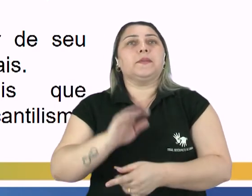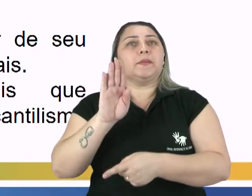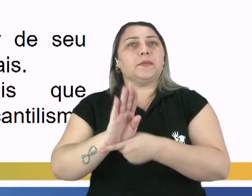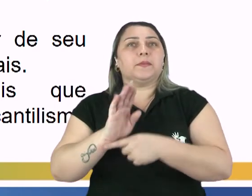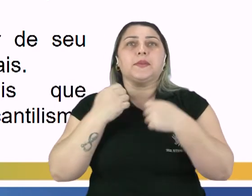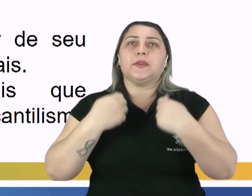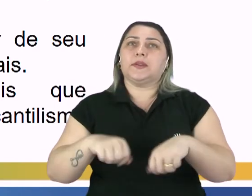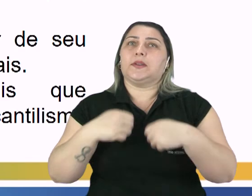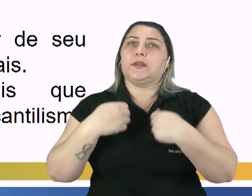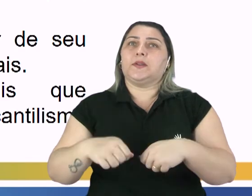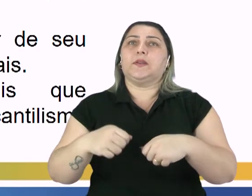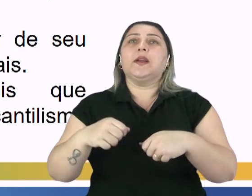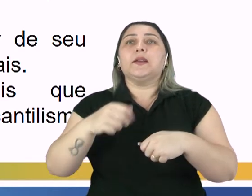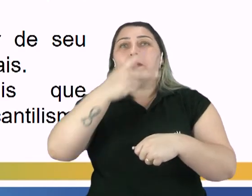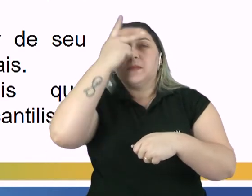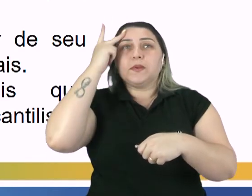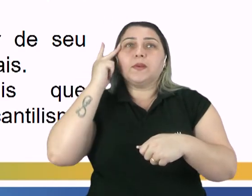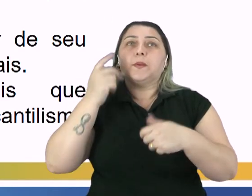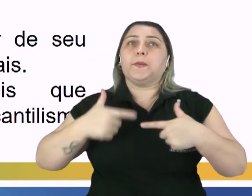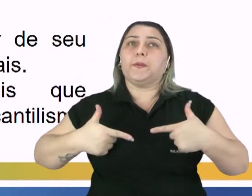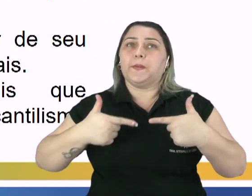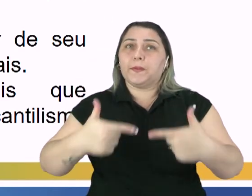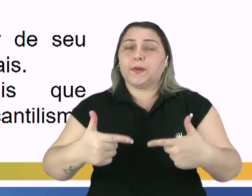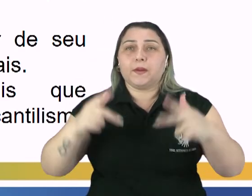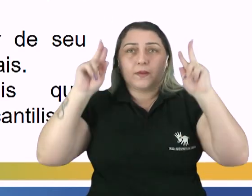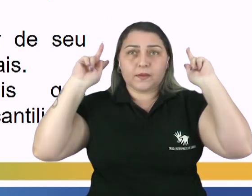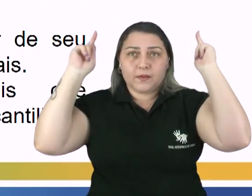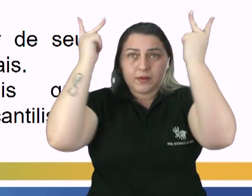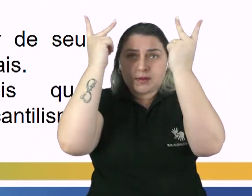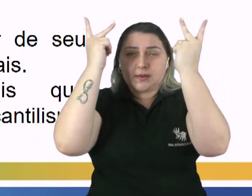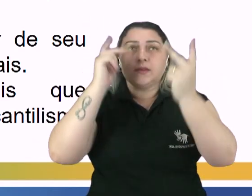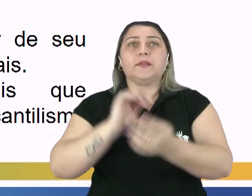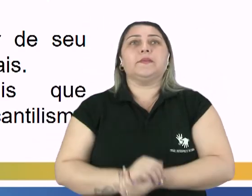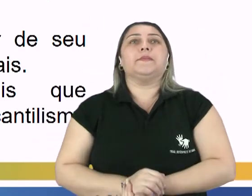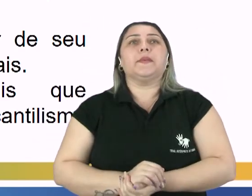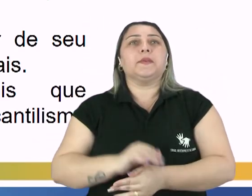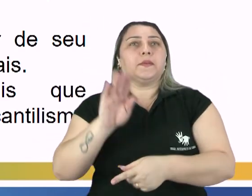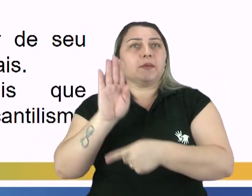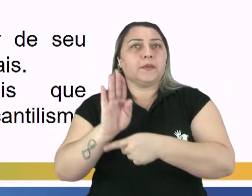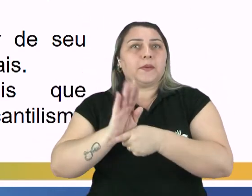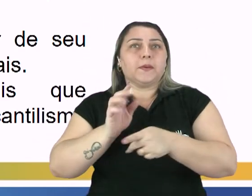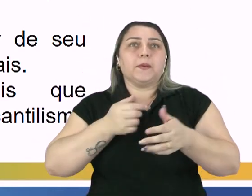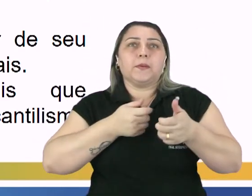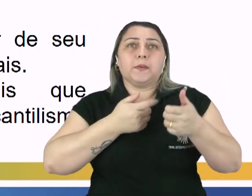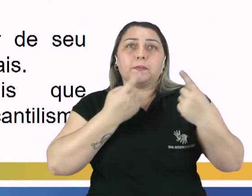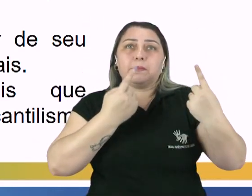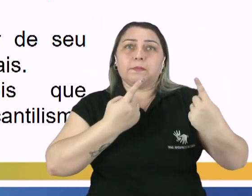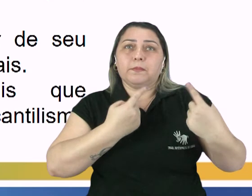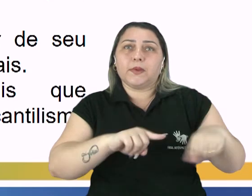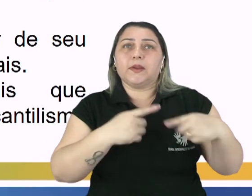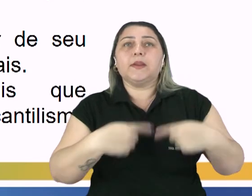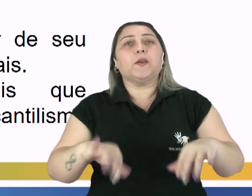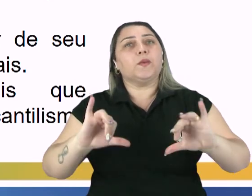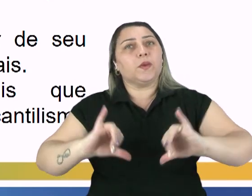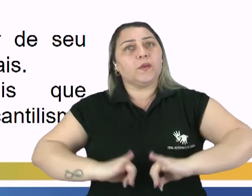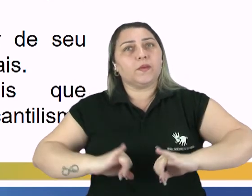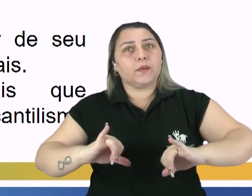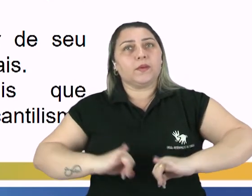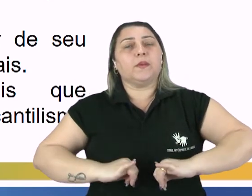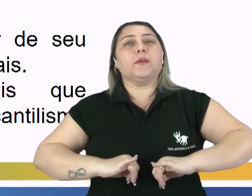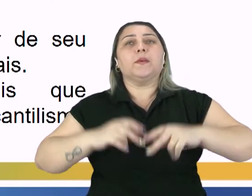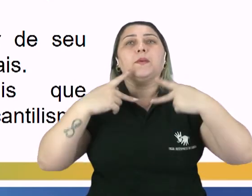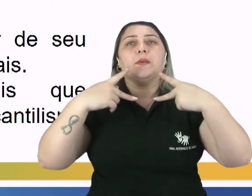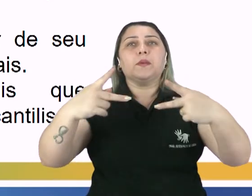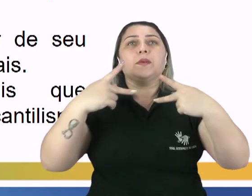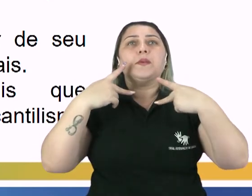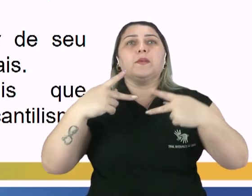Necessidade do engajamento dos fiéis nas batalhas contra os holandeses? B. C. Perseguição sofrida